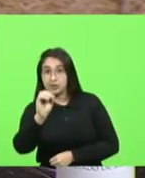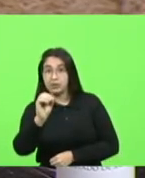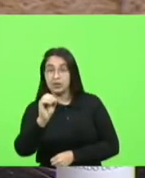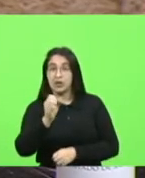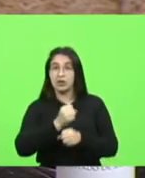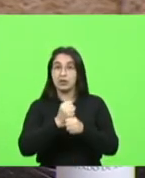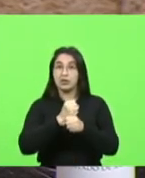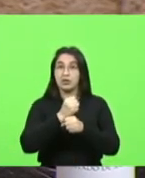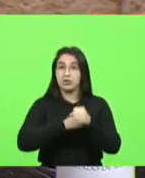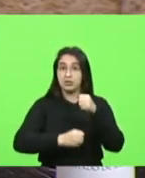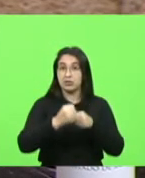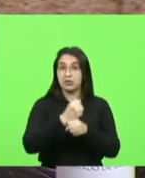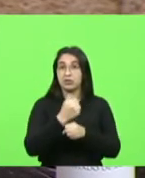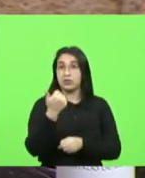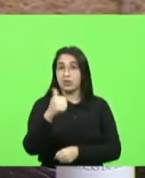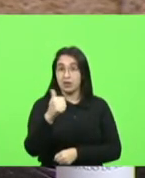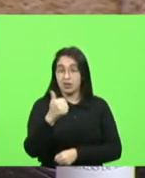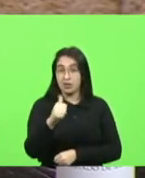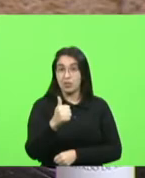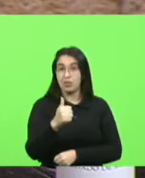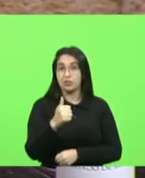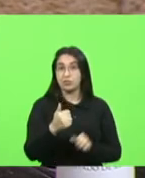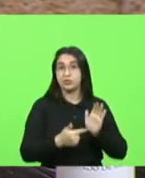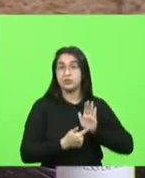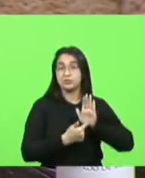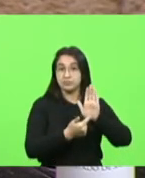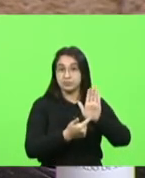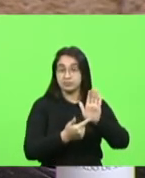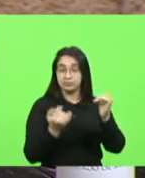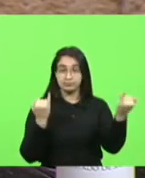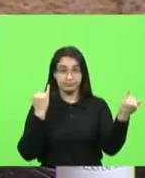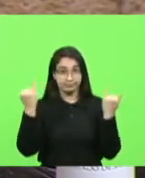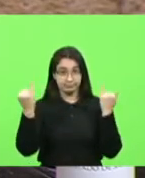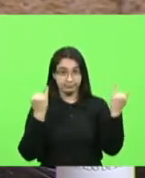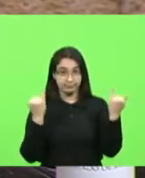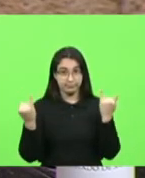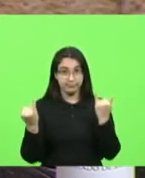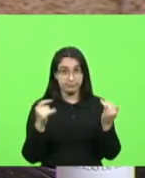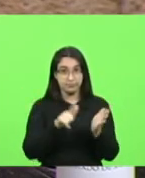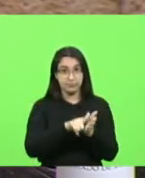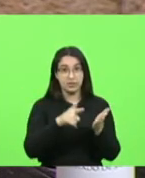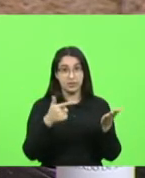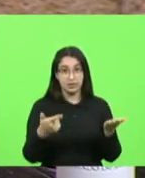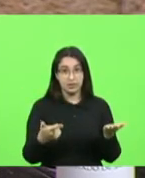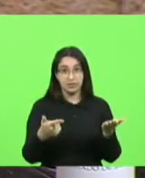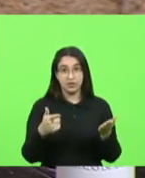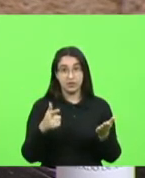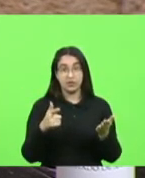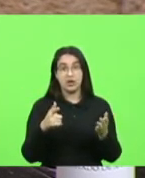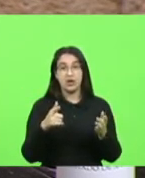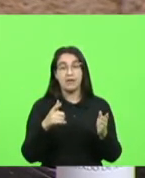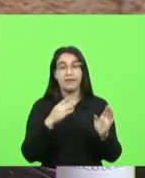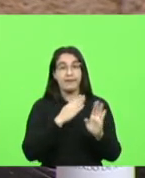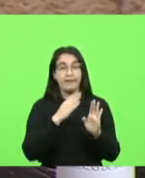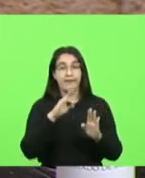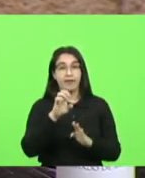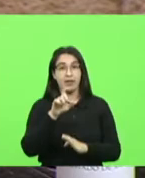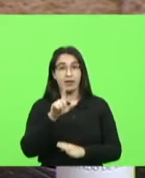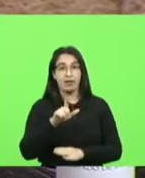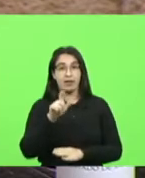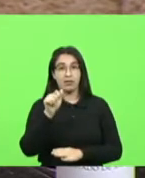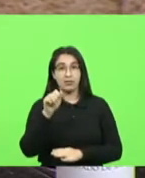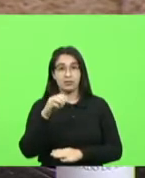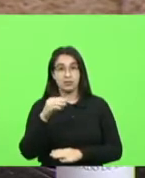anos atrás publicou uma notícia na revista online Exame com a seguinte matéria controle